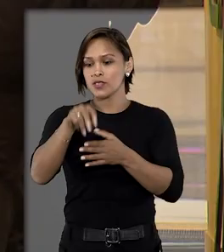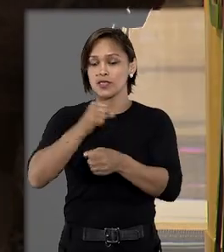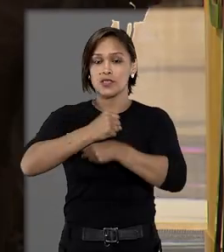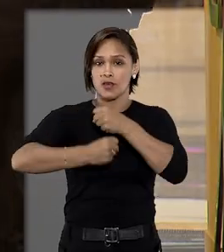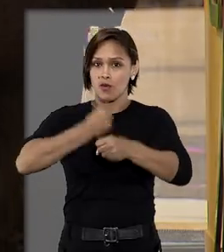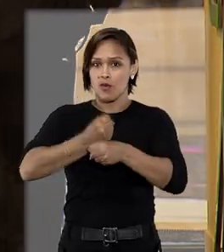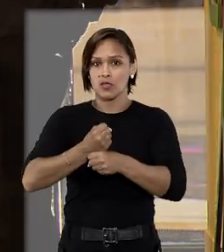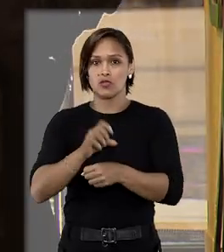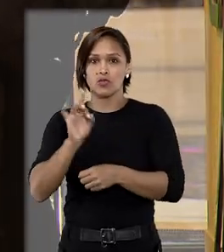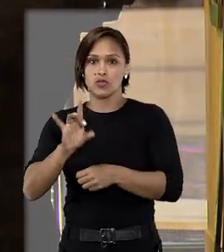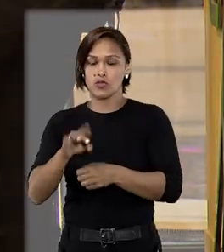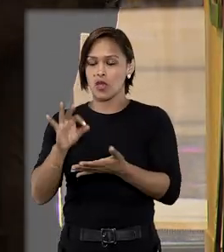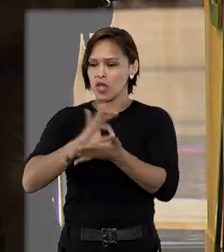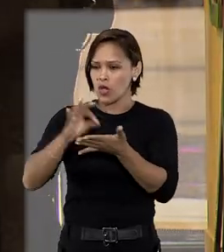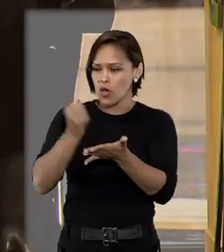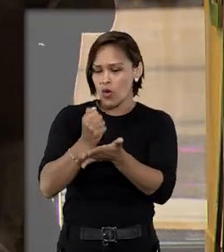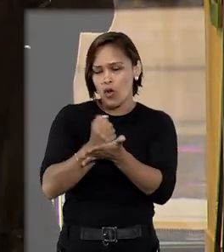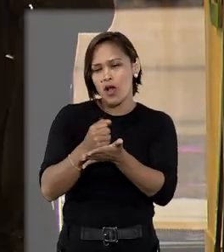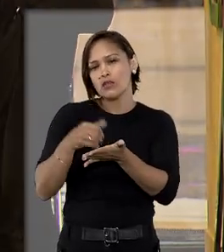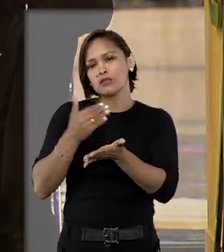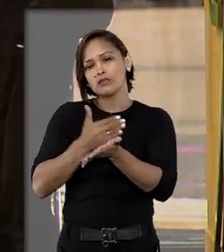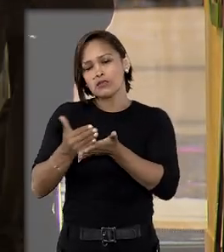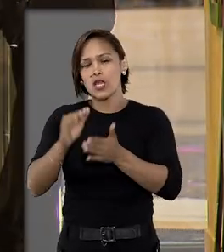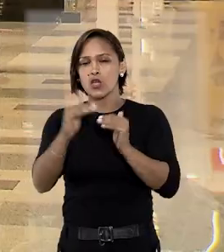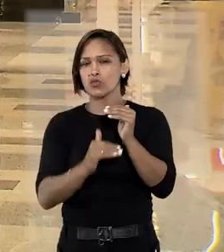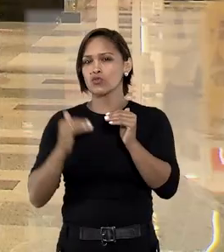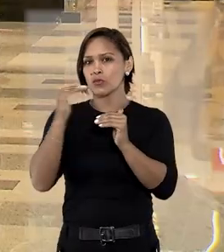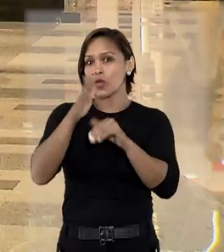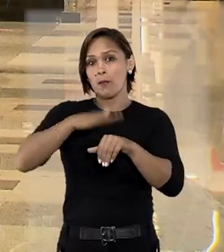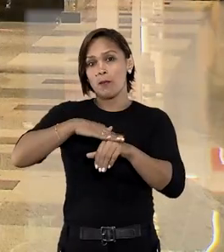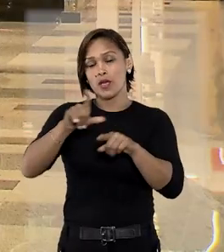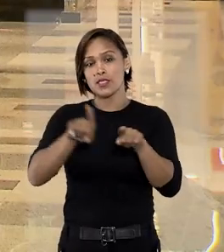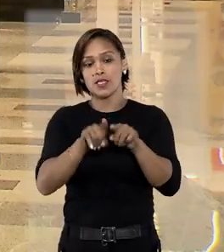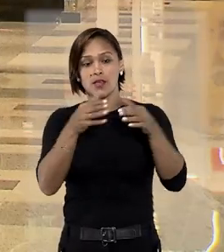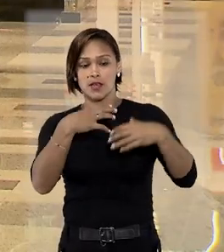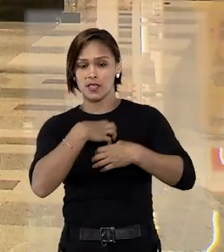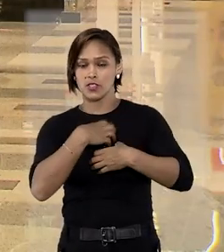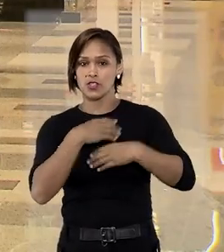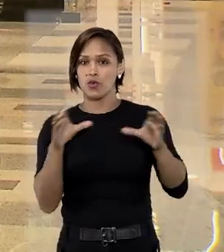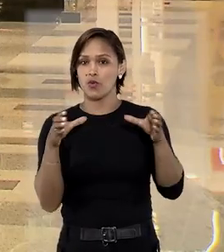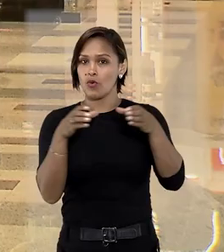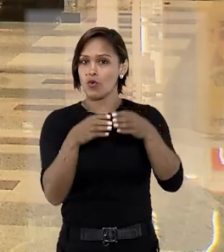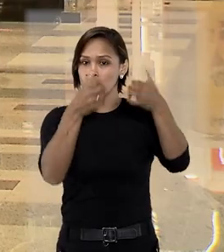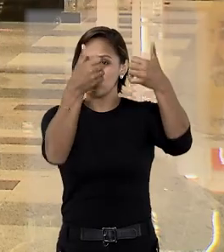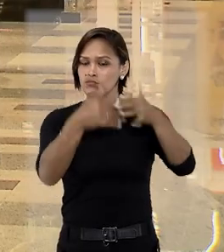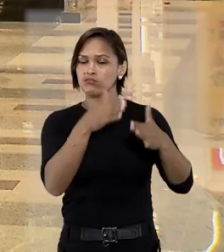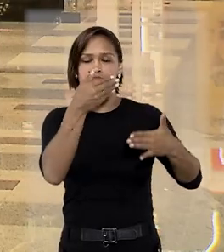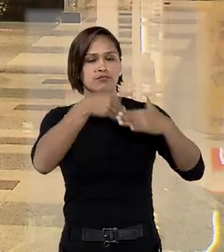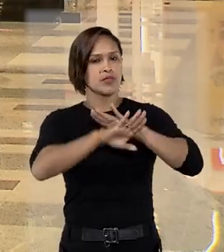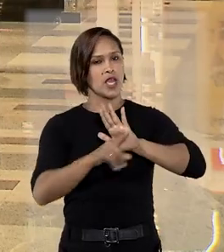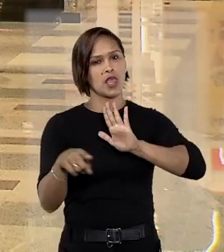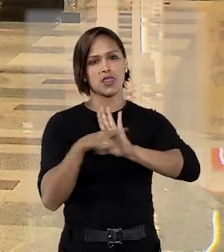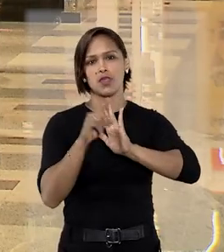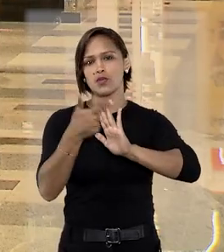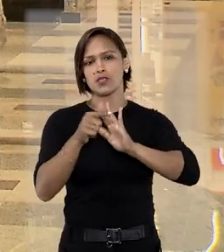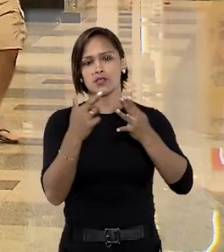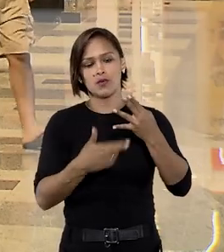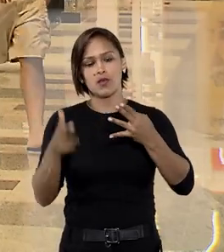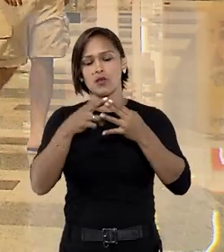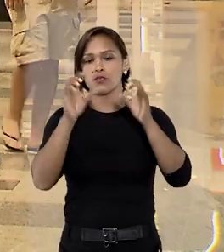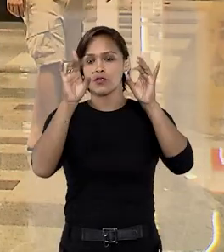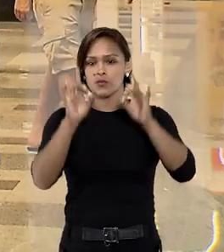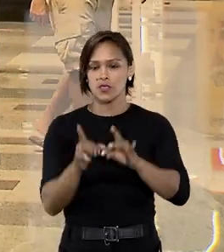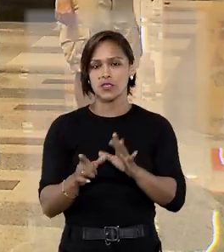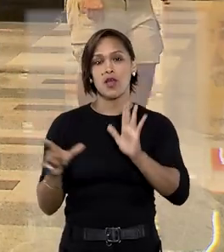cinco anos, ainda que o contrato inicial tenha duração superior. Desta forma, o colegiado negou o provimento ao recurso especial da